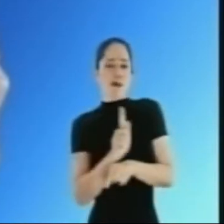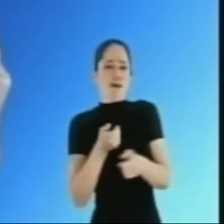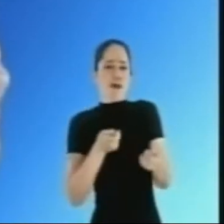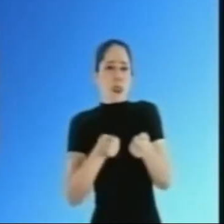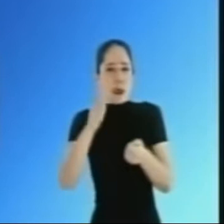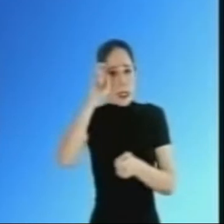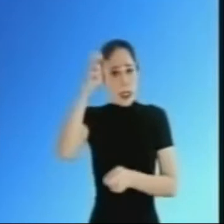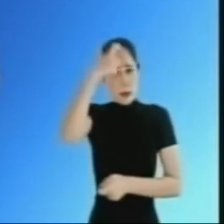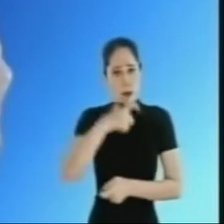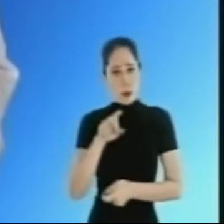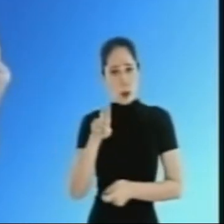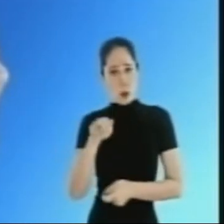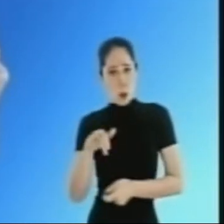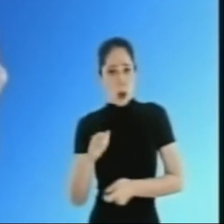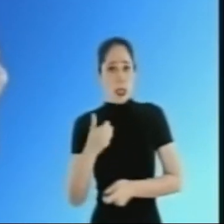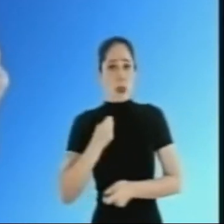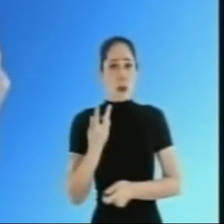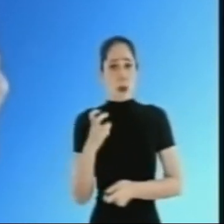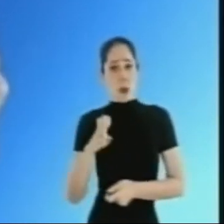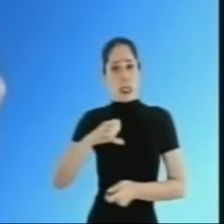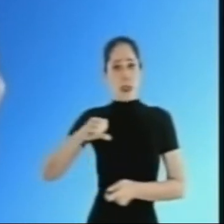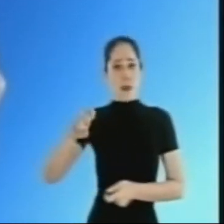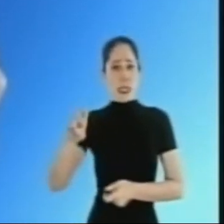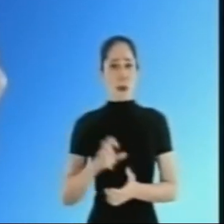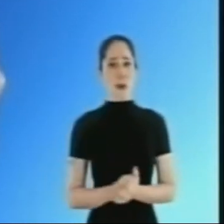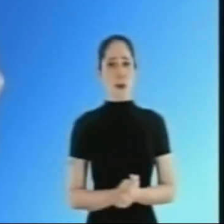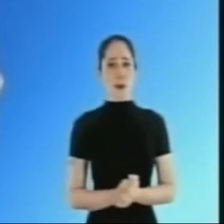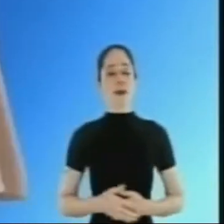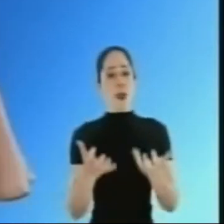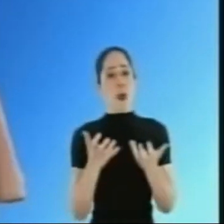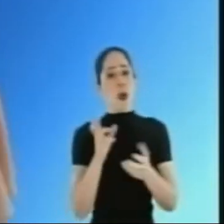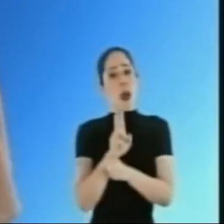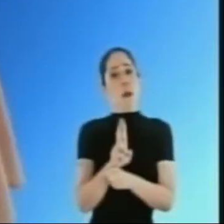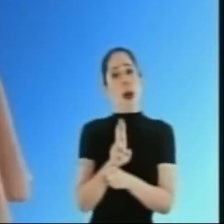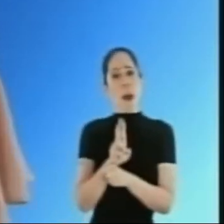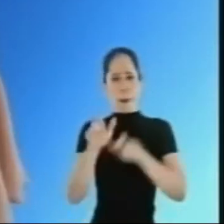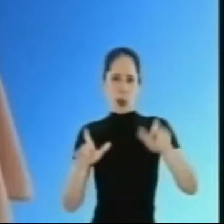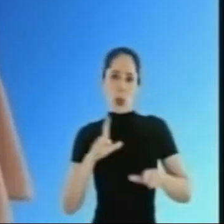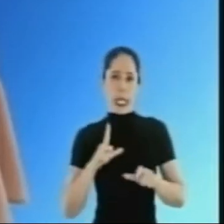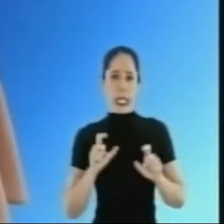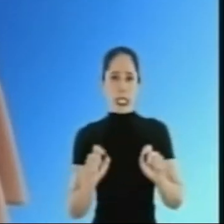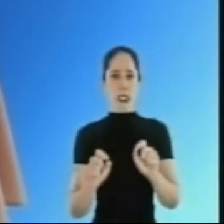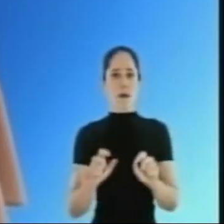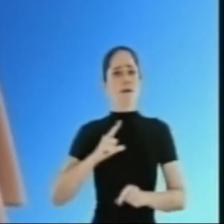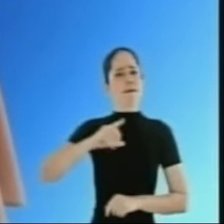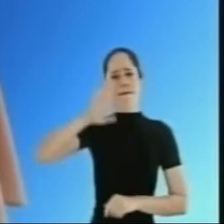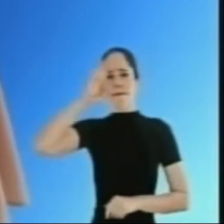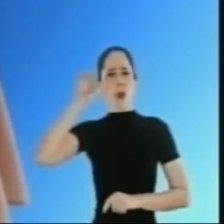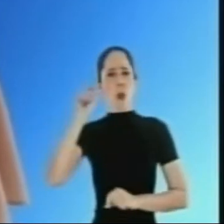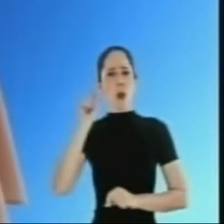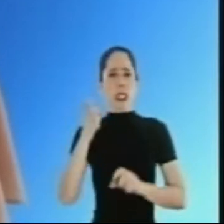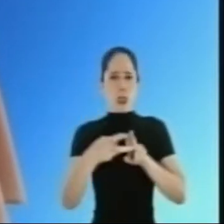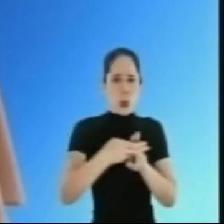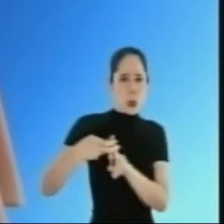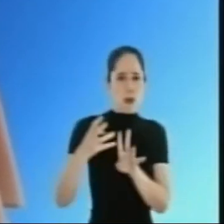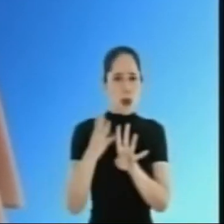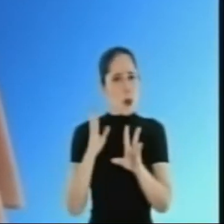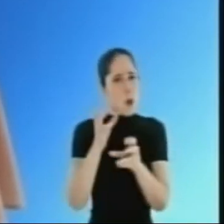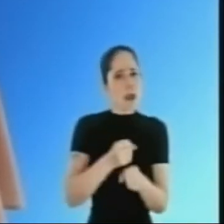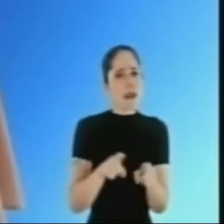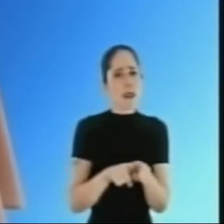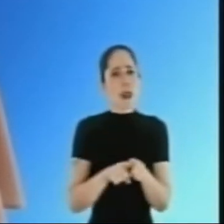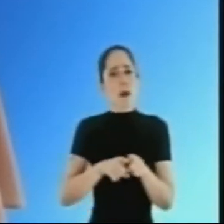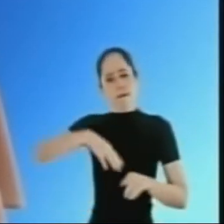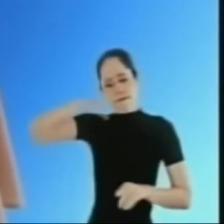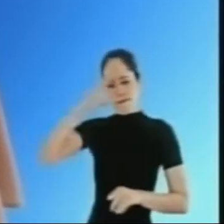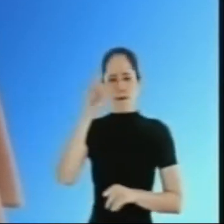inteligente. Eu sou Luana Pasquete, 45-95. Quero ser a voz de quem vive o câncer. Tenho como prioridade zerar a fila do